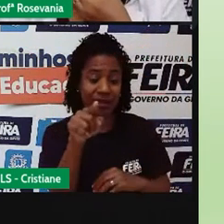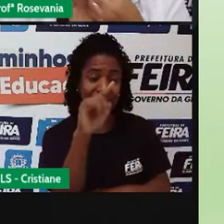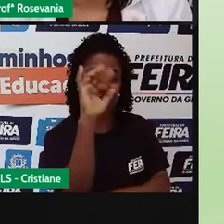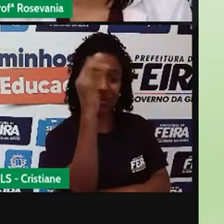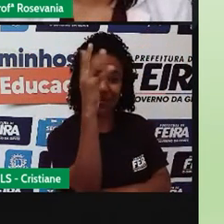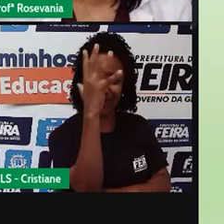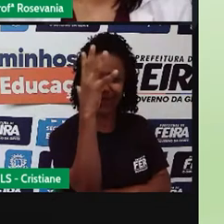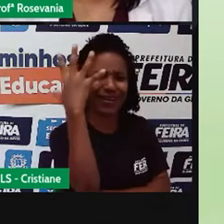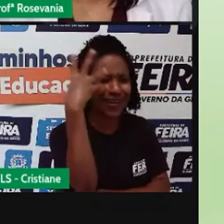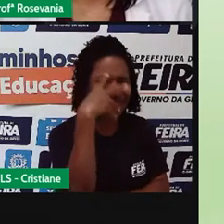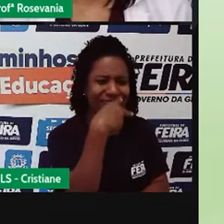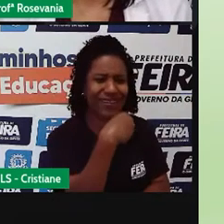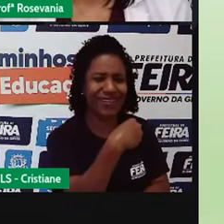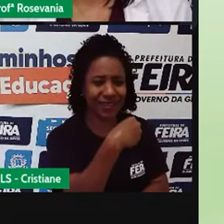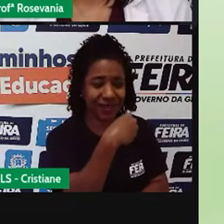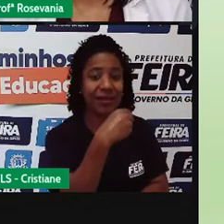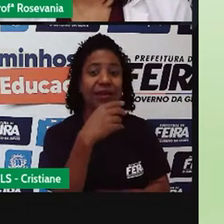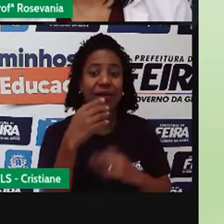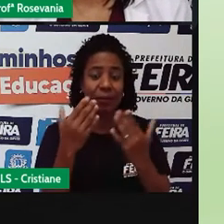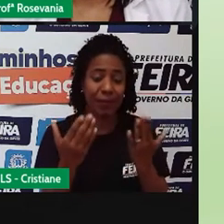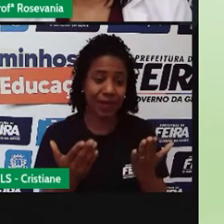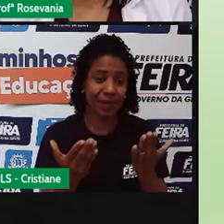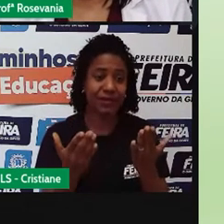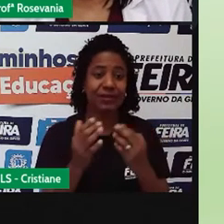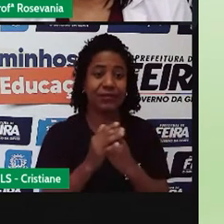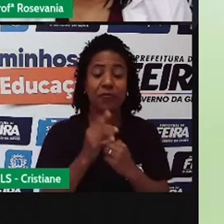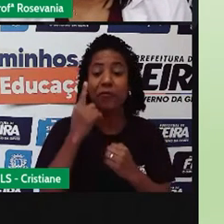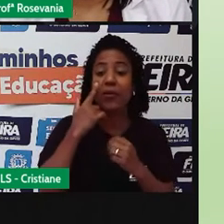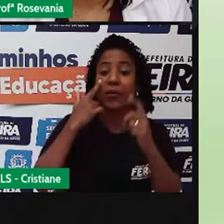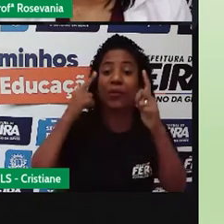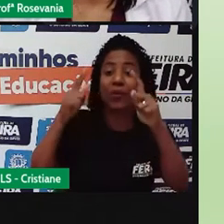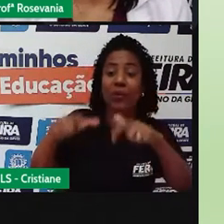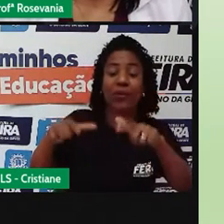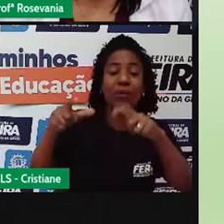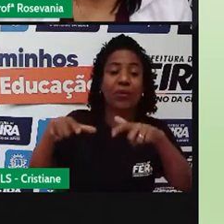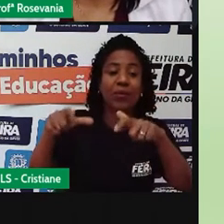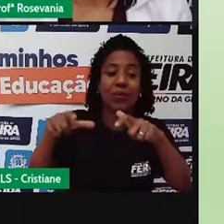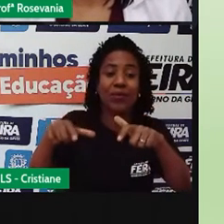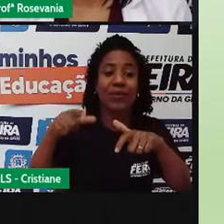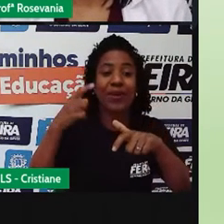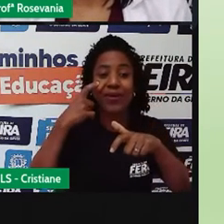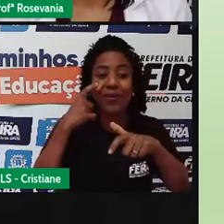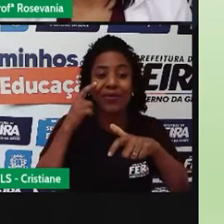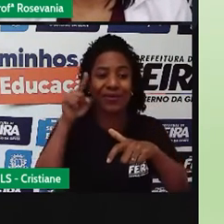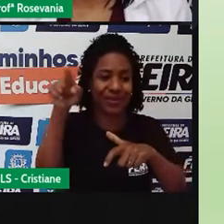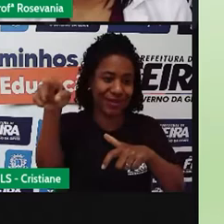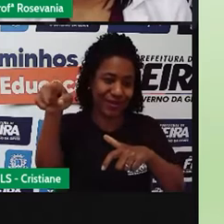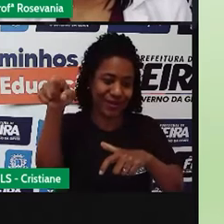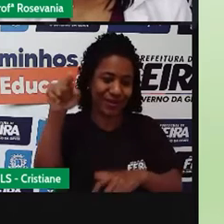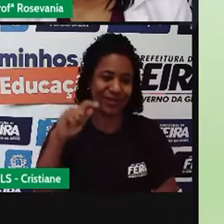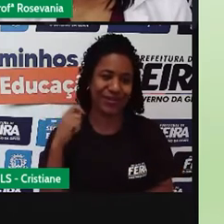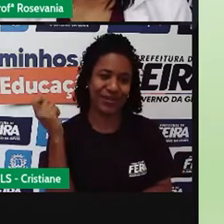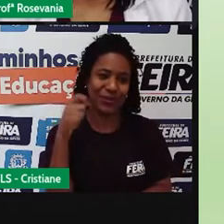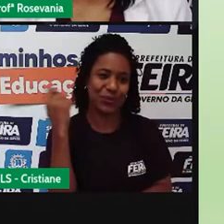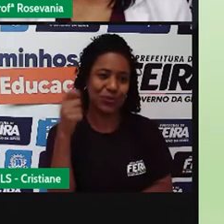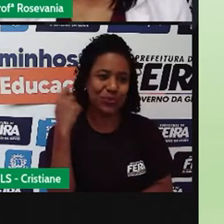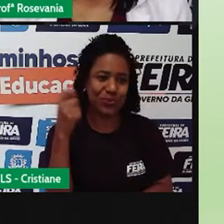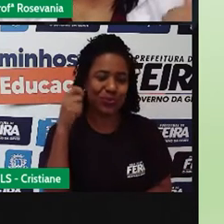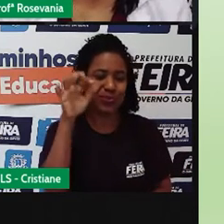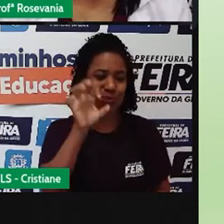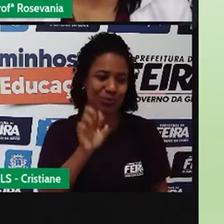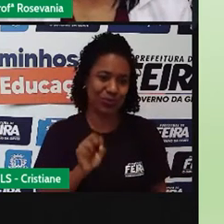bastante bonitinha, mas que a gente só vai observar ela mesmo lá, né, no sul do país, em grande maioria.